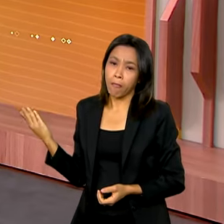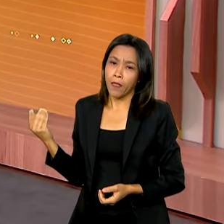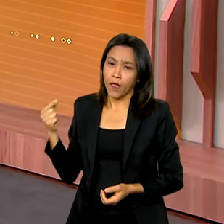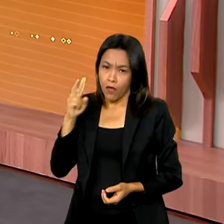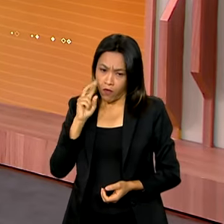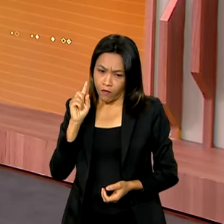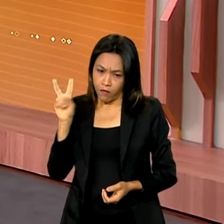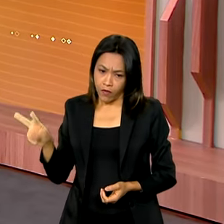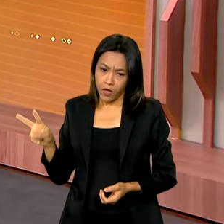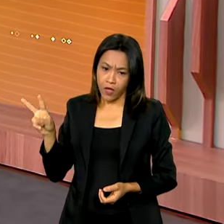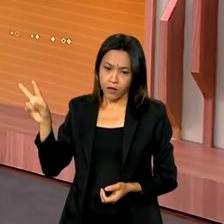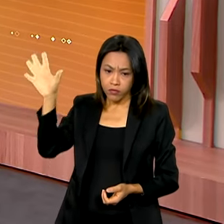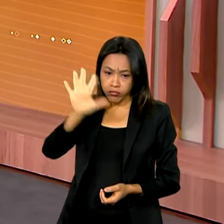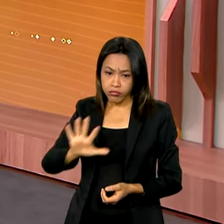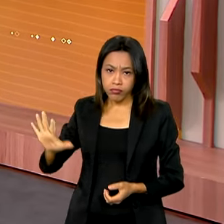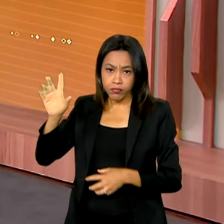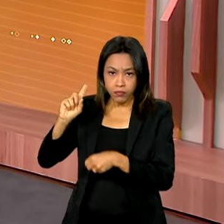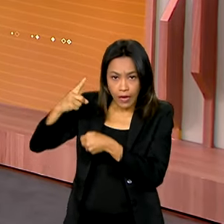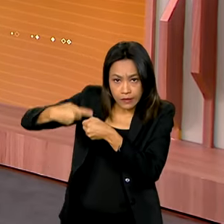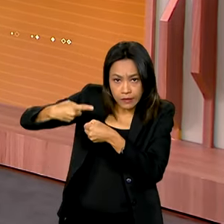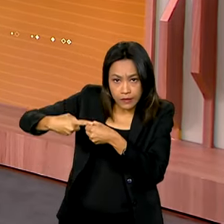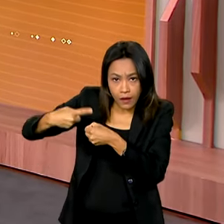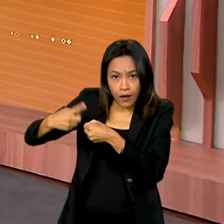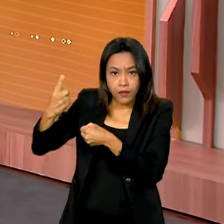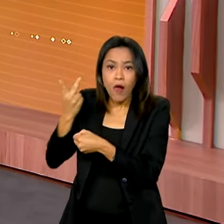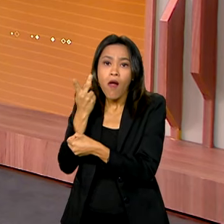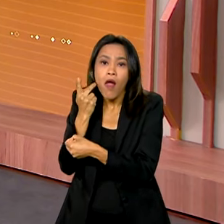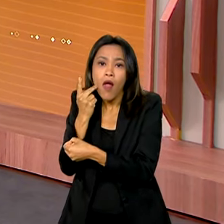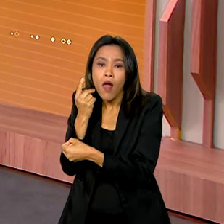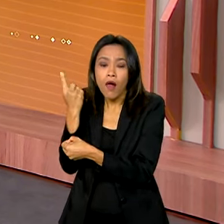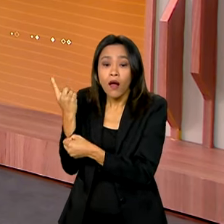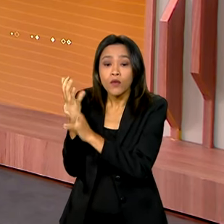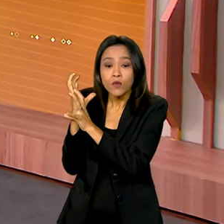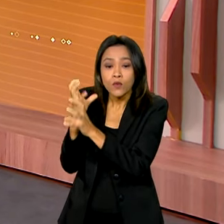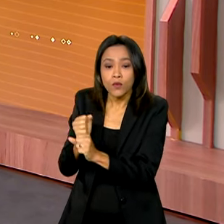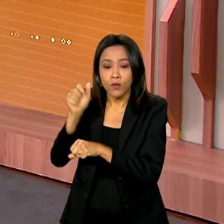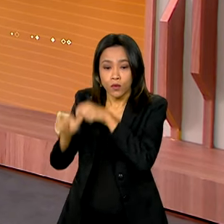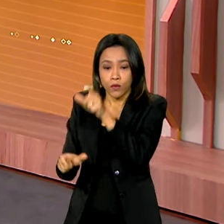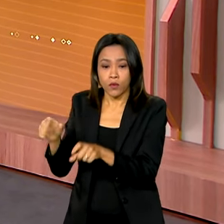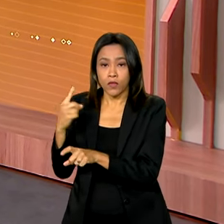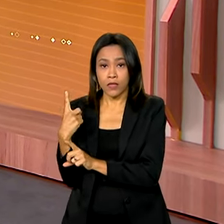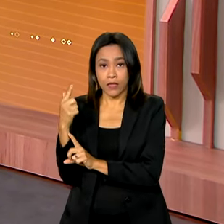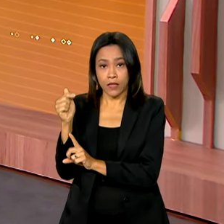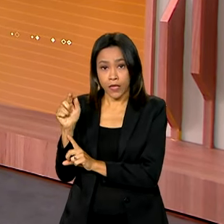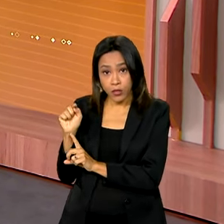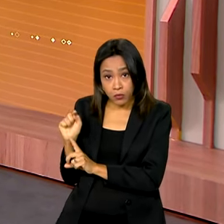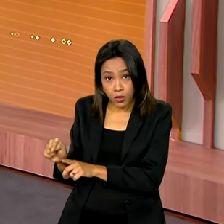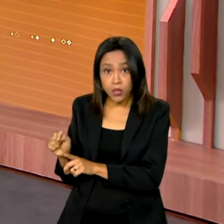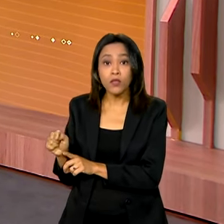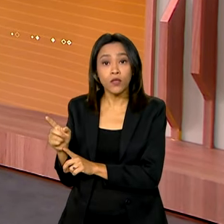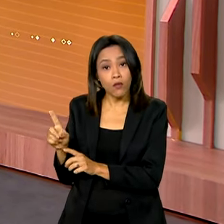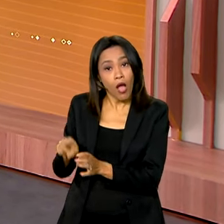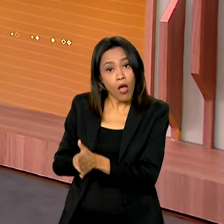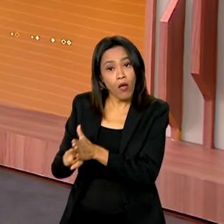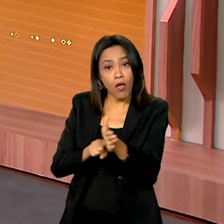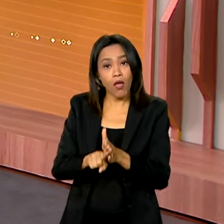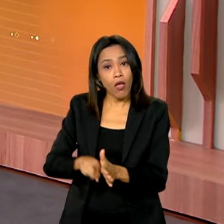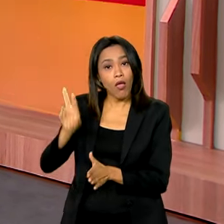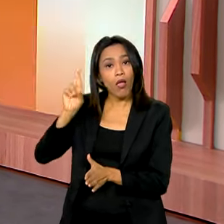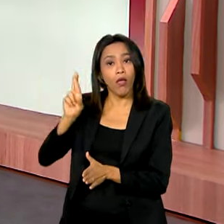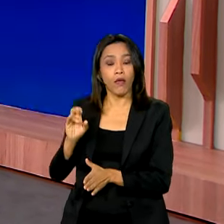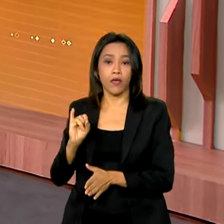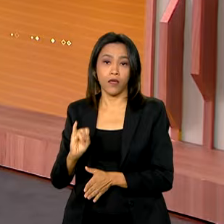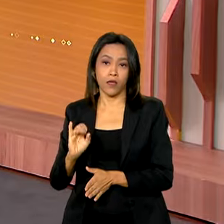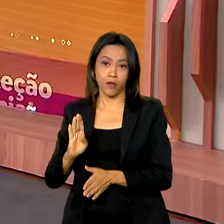aqui no mapa, onde fica Carnaubal, no Ceará. Ele que tem uma população de 17 mil habitantes, de acordo com o censo do IBGE de